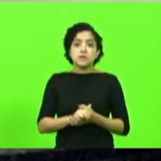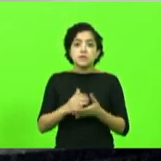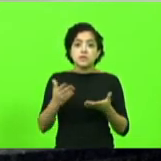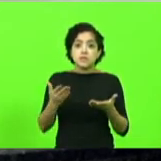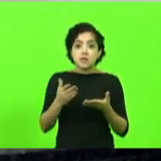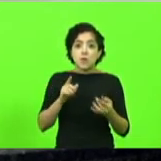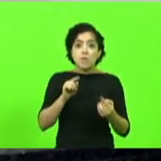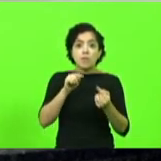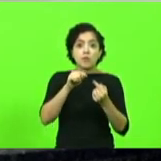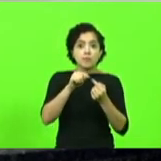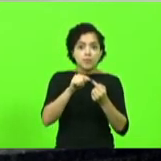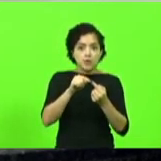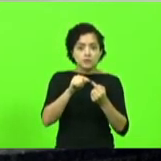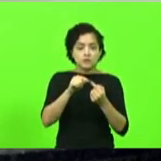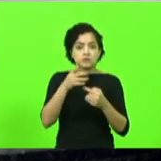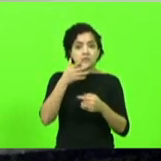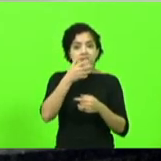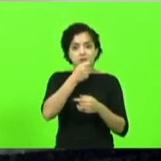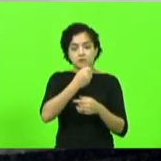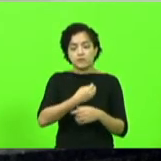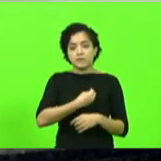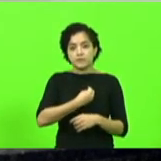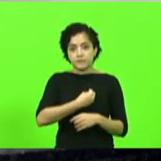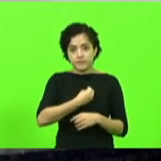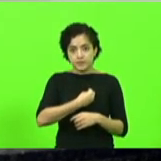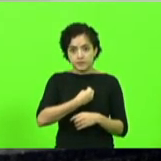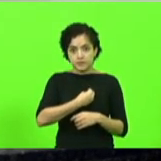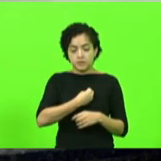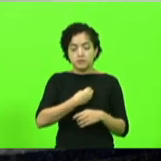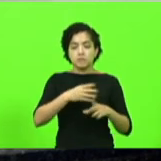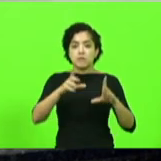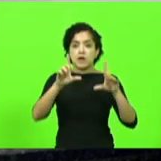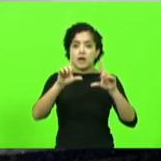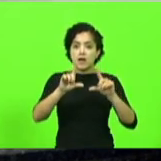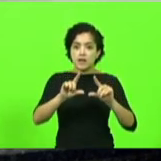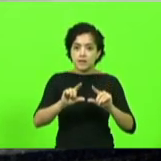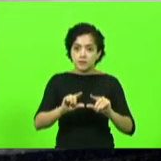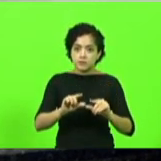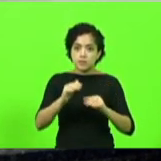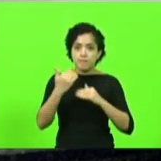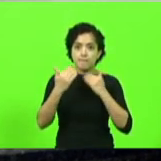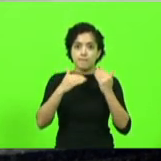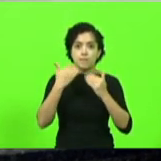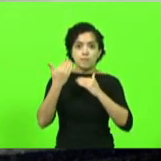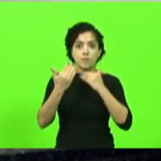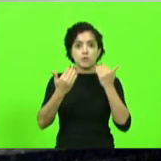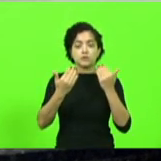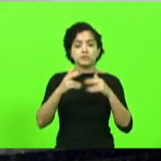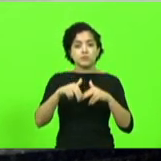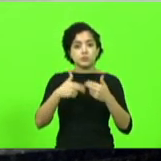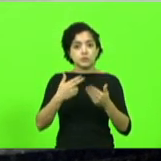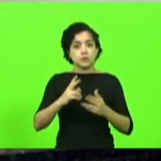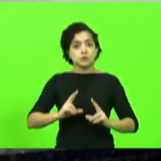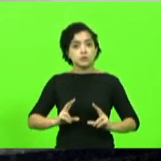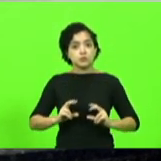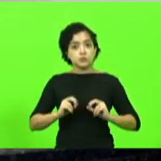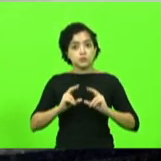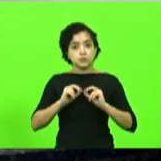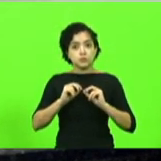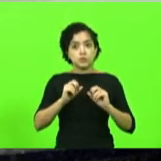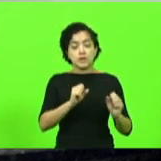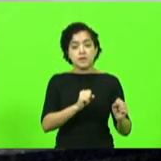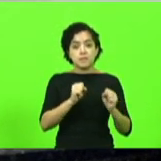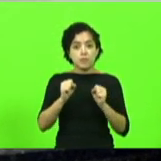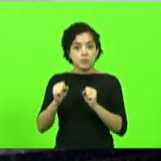propósito salvar vidas ao reduzir a mortalidade por câncer e empoderar as